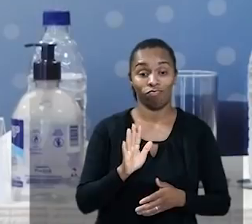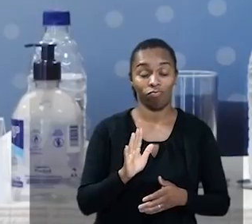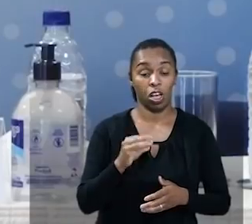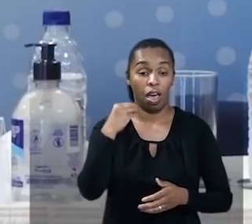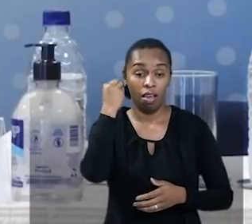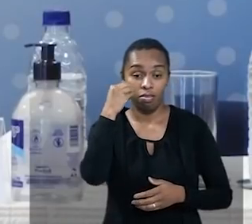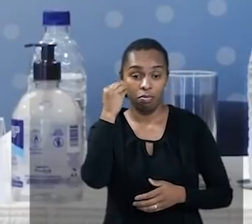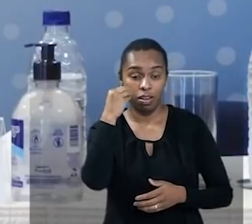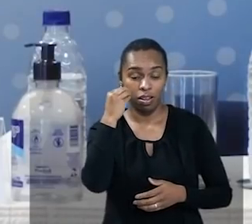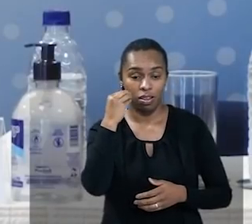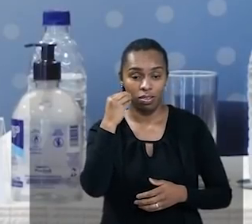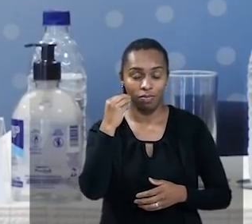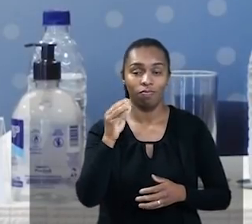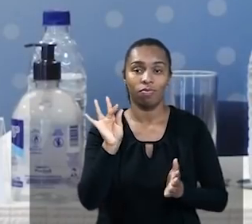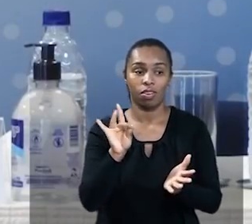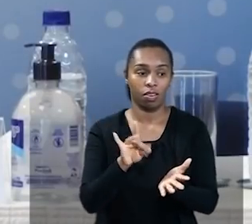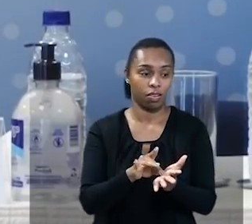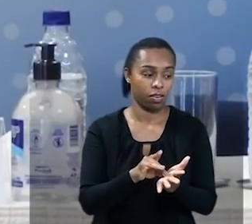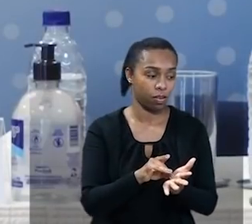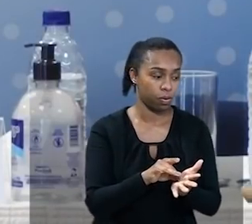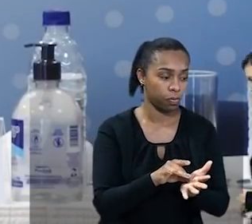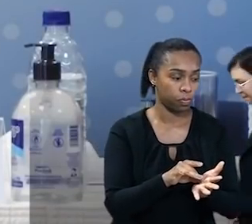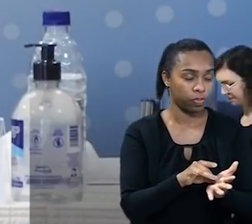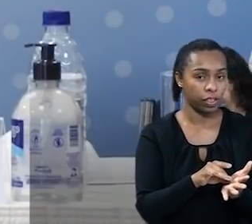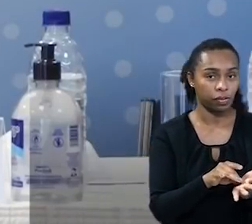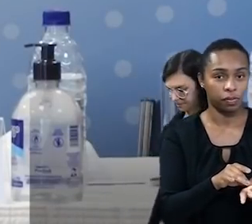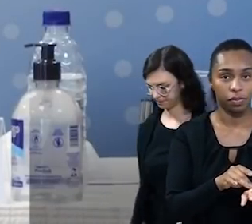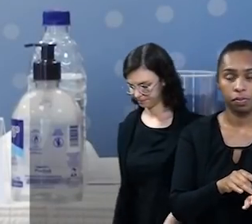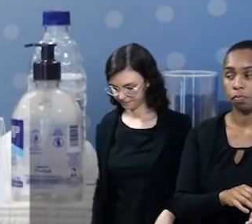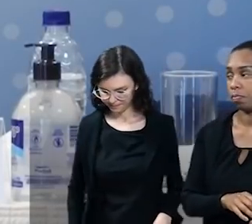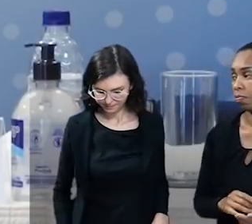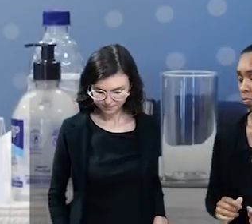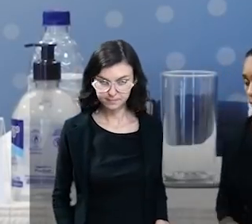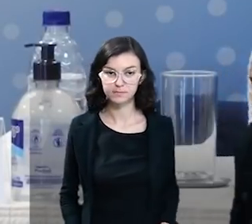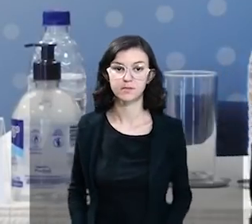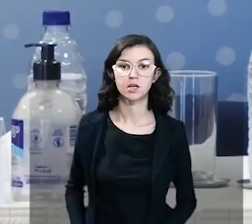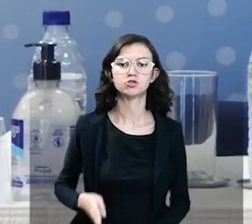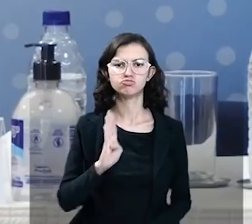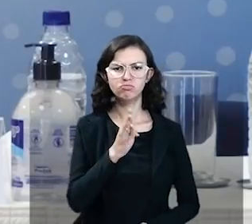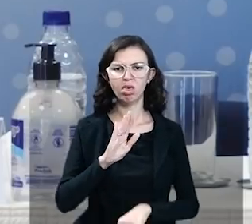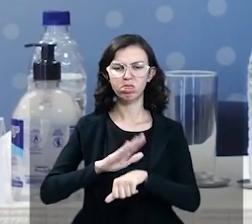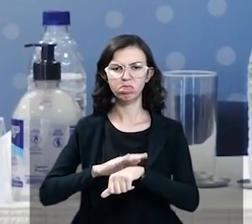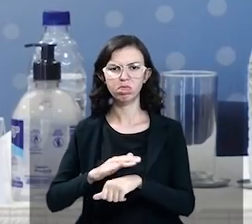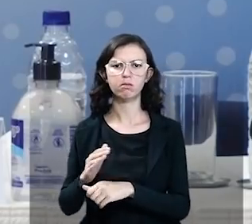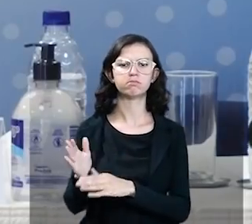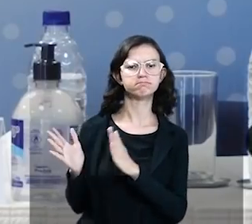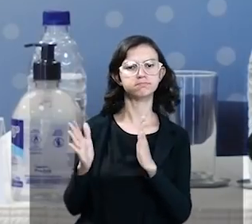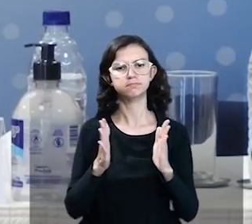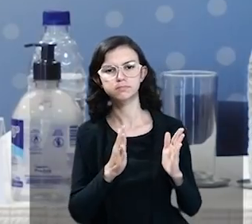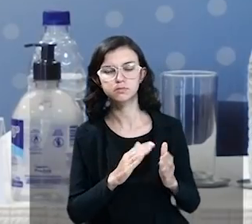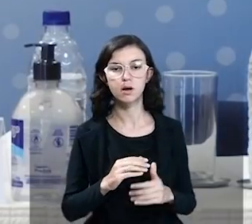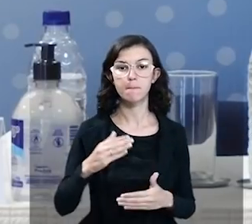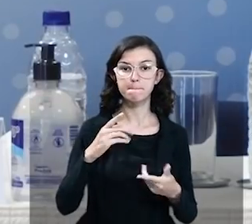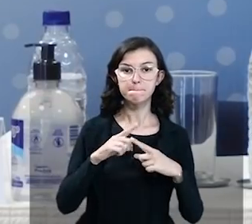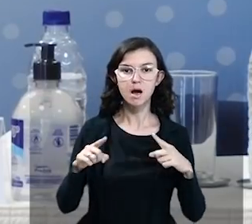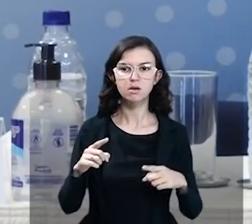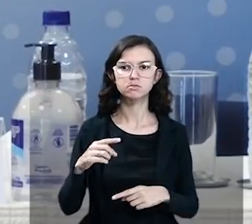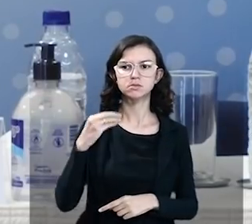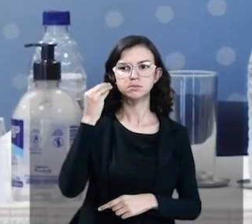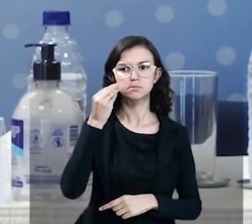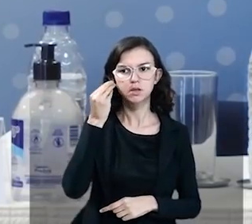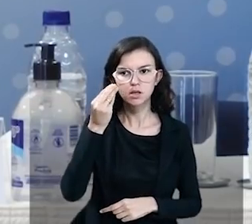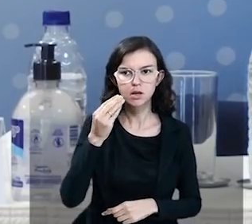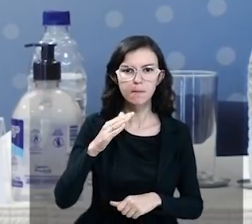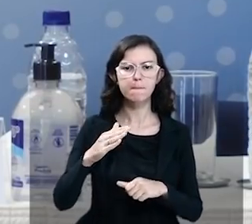Ele já é uma experiência em tempo real, mas ele não é tão bom quanto ele pode ser. E o que está pela frente são